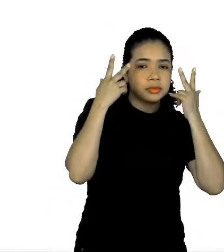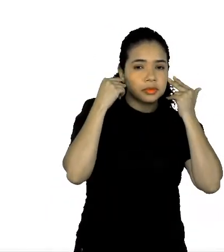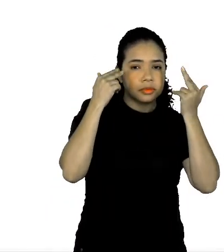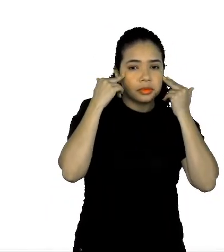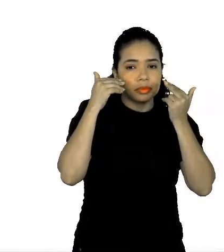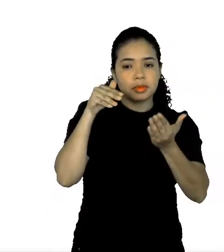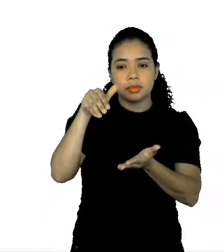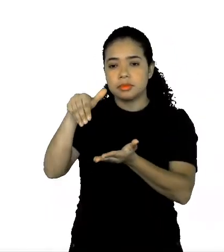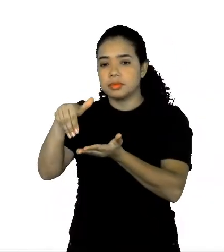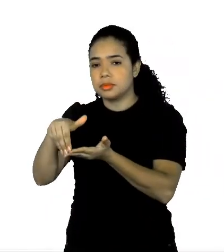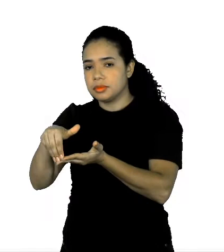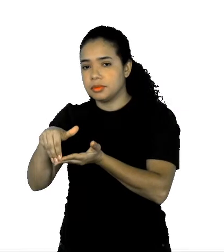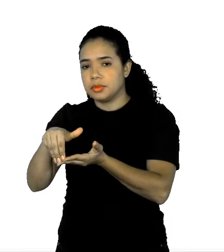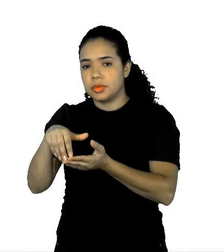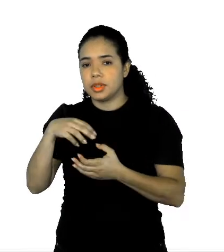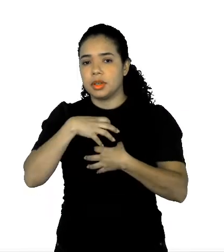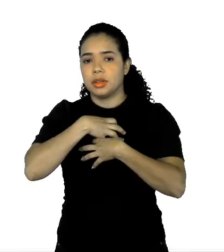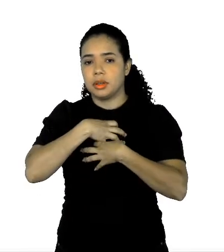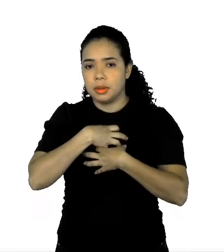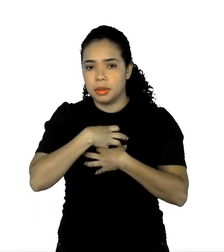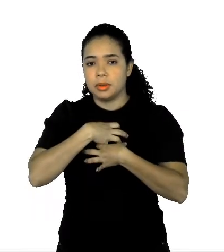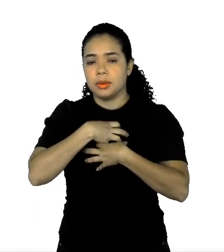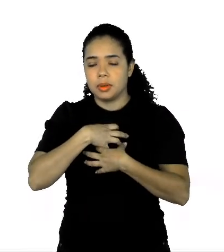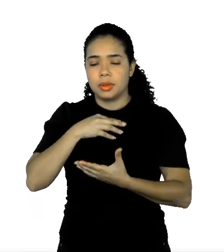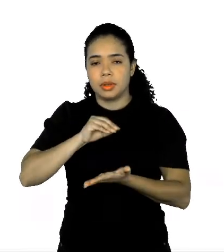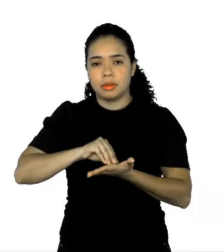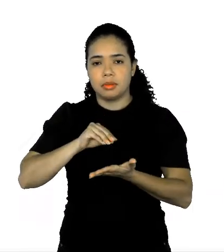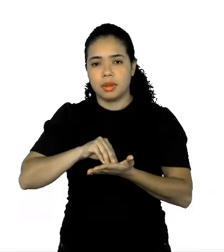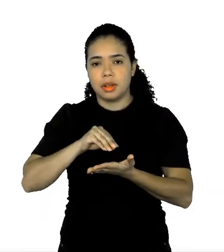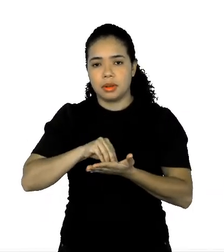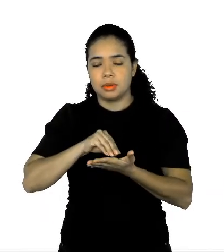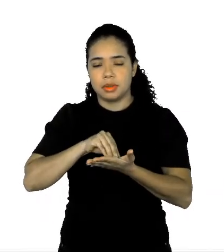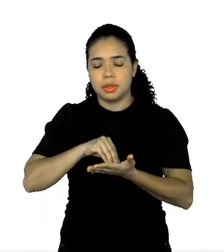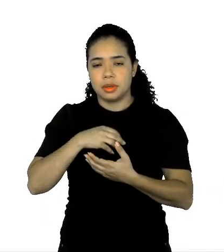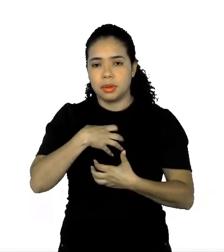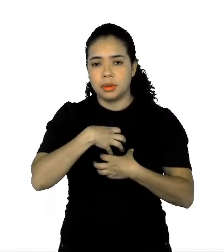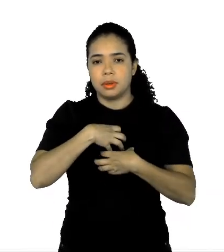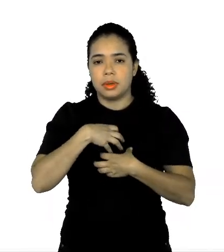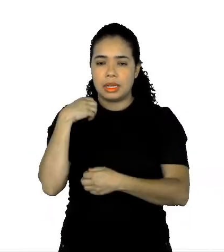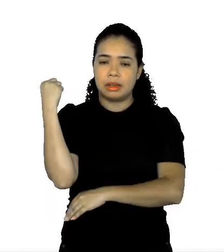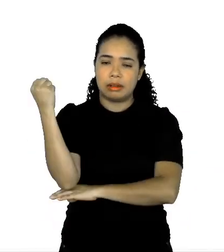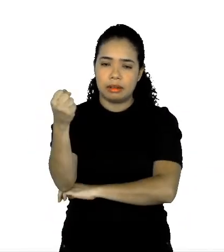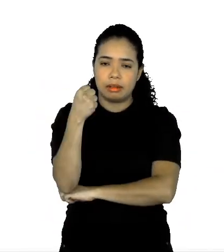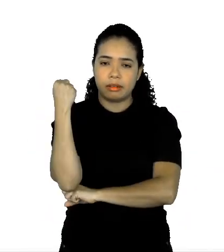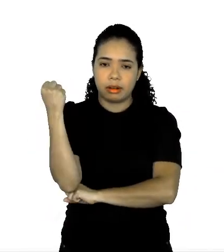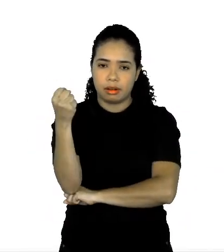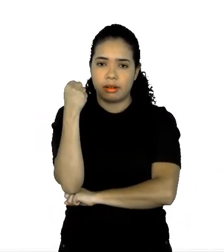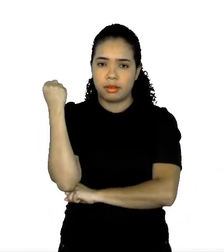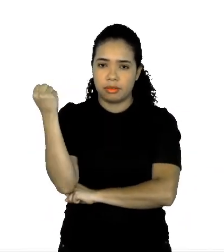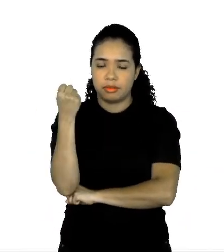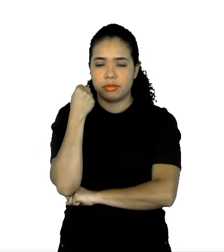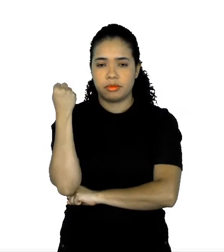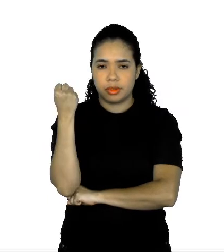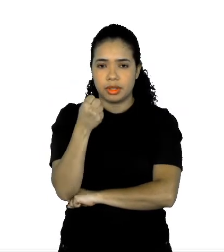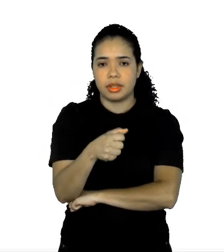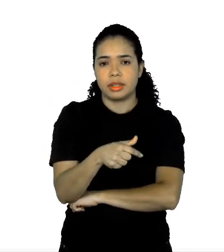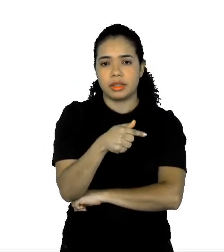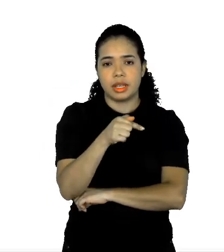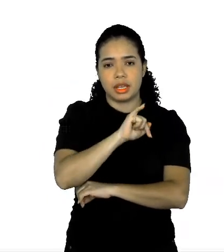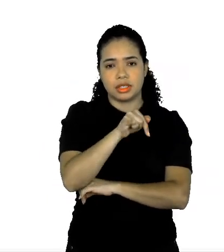a síndromes respiratórias. Graves. Em 7 de janeiro de 2020, foi